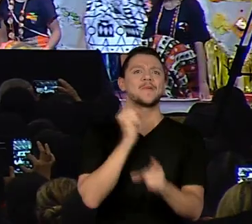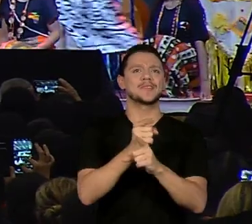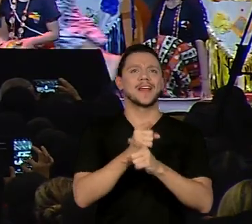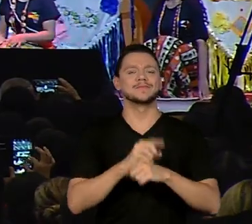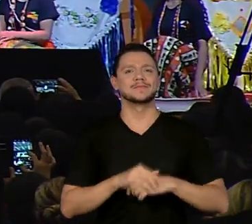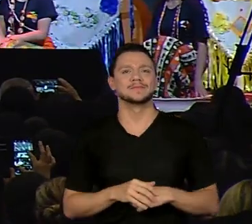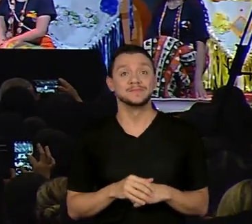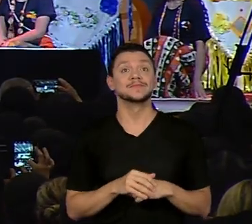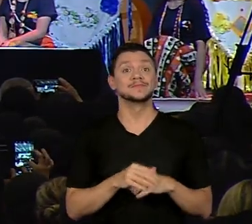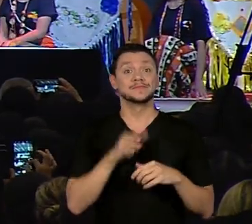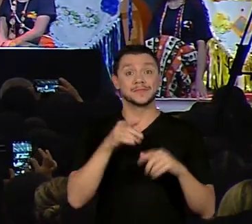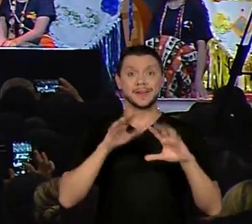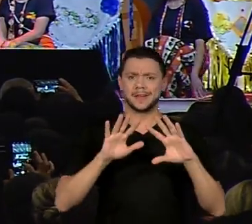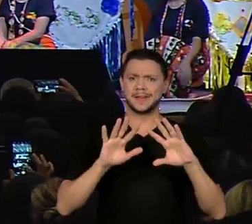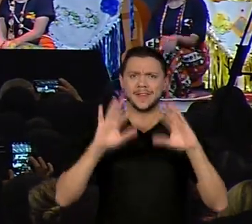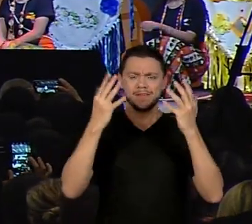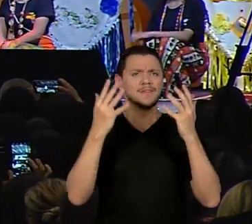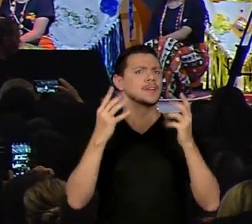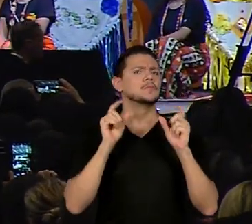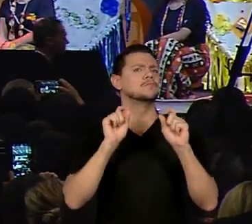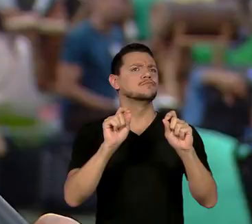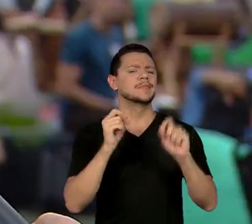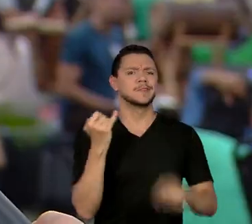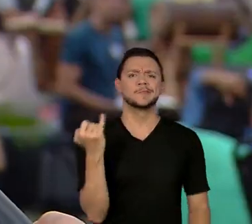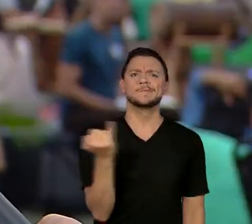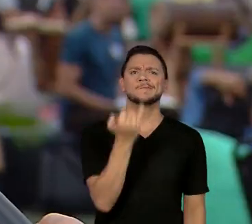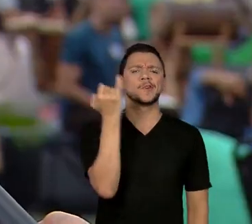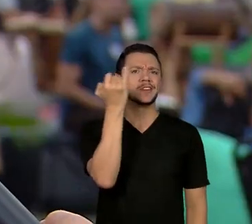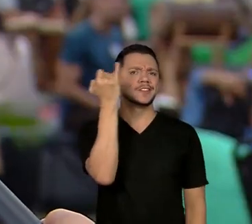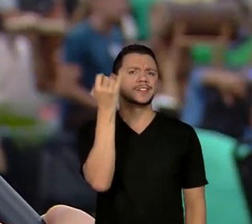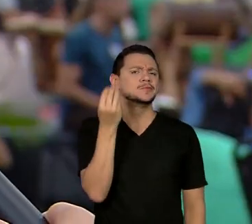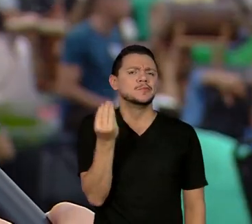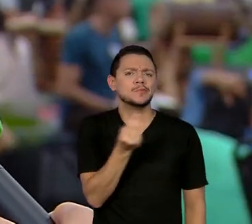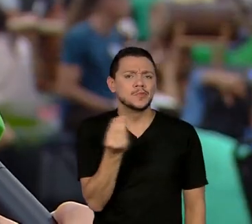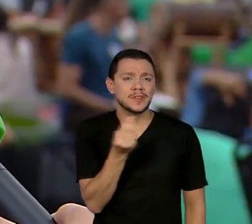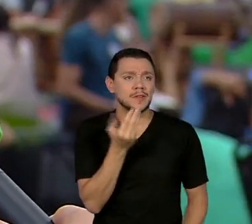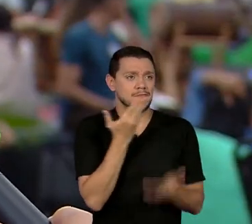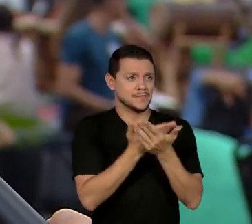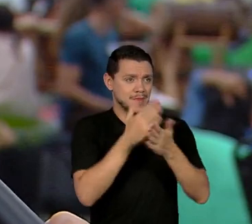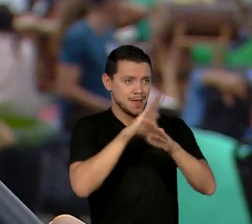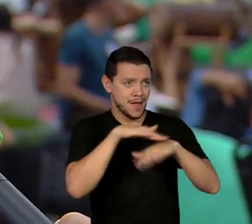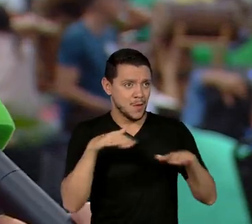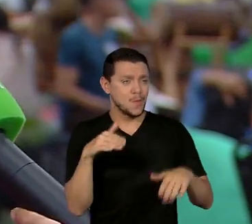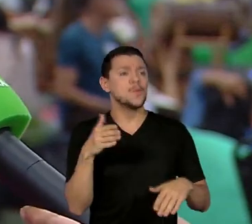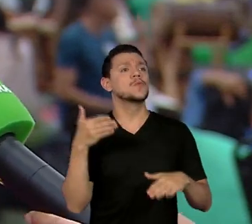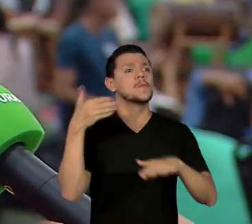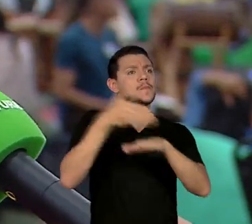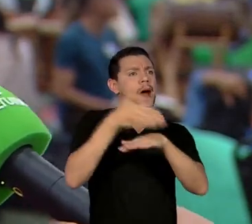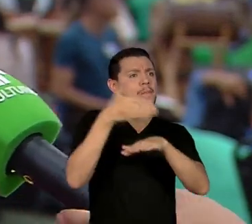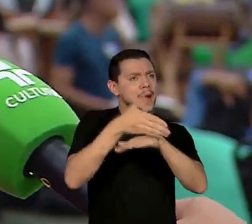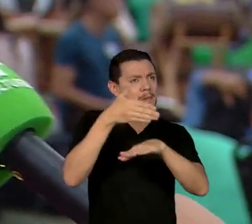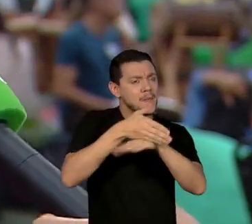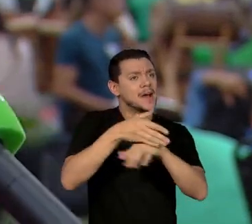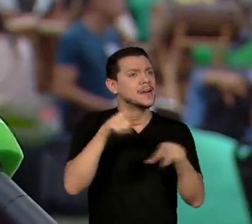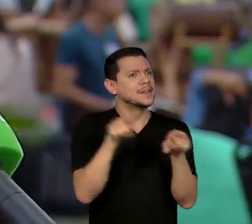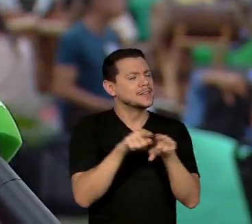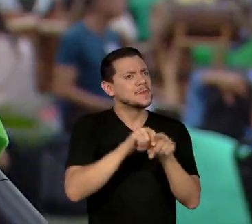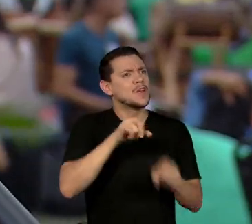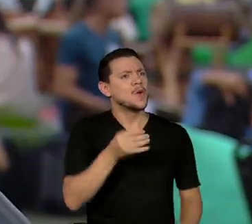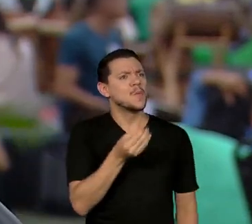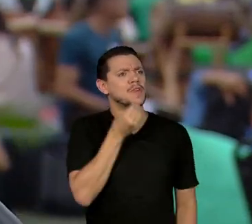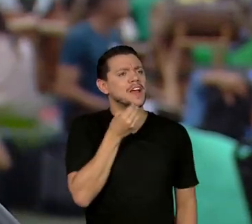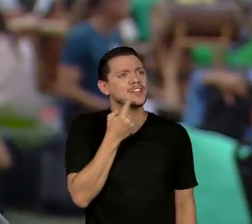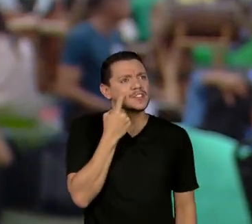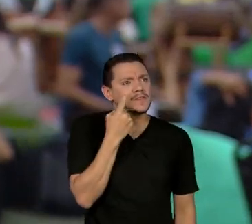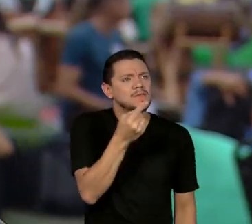Este evento está sendo muito importante porque, além dos estudantes estarem vindo aqui, eles também estão tendo a oportunidade de